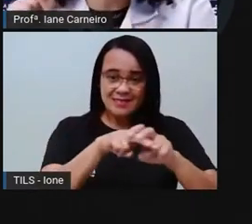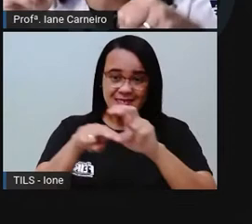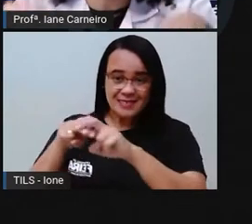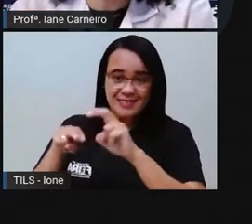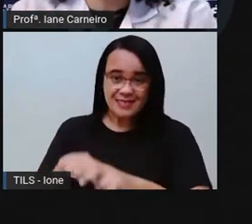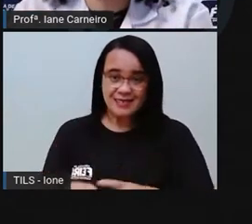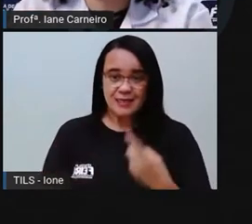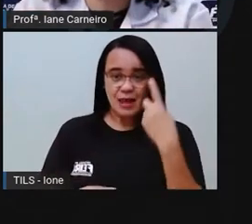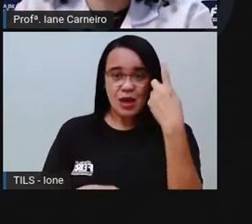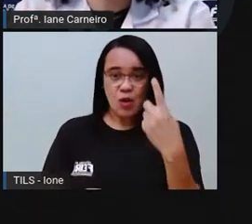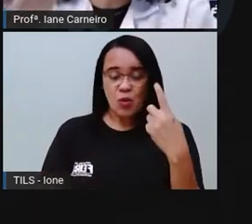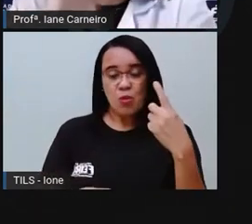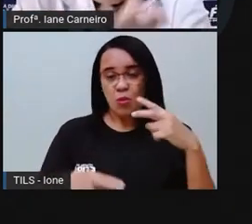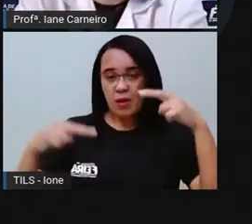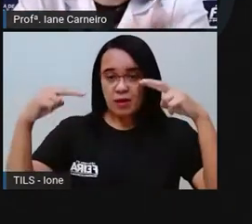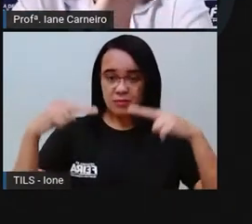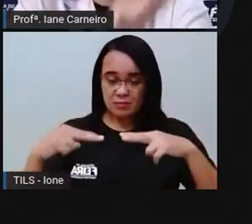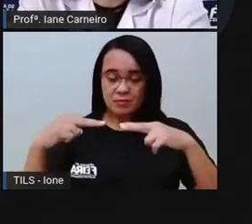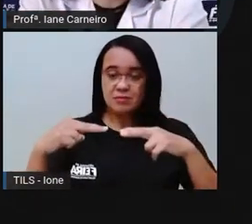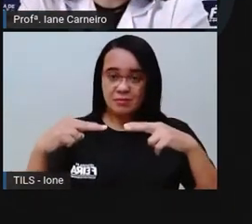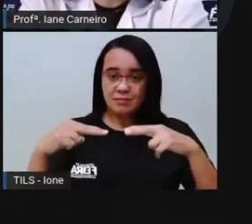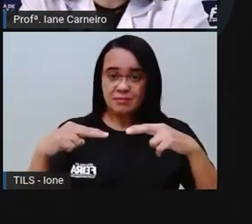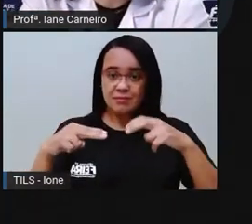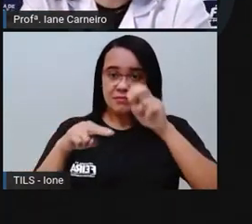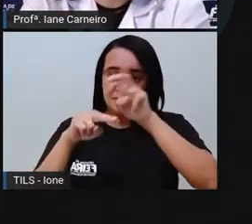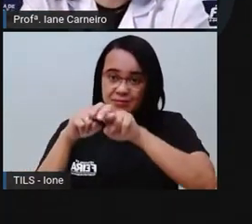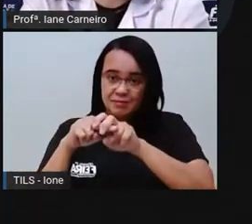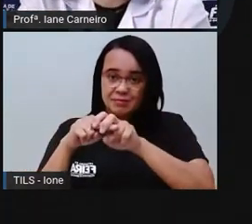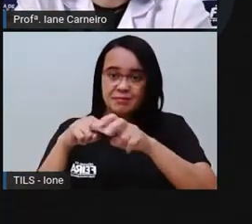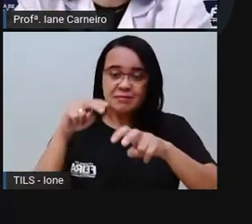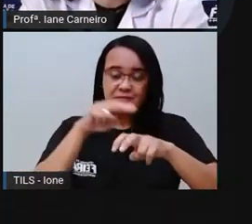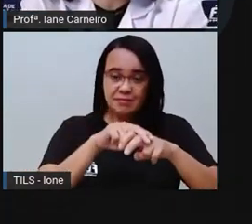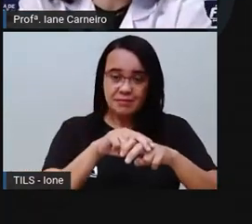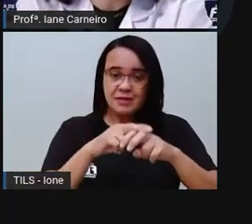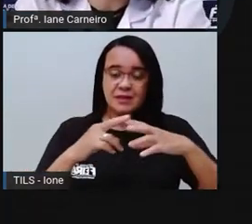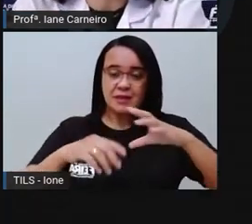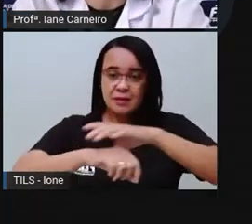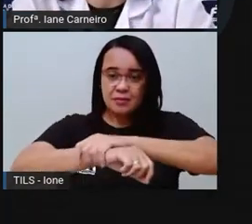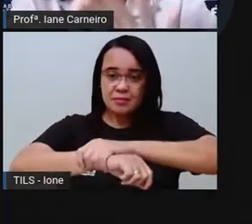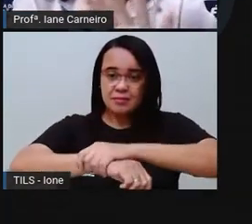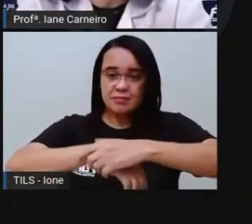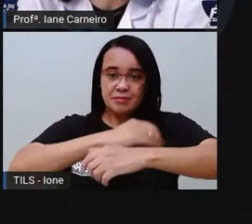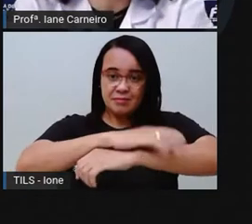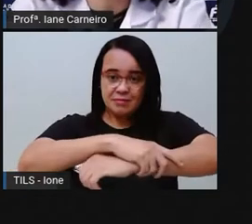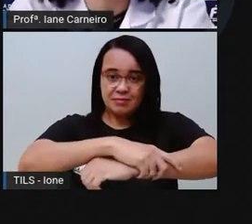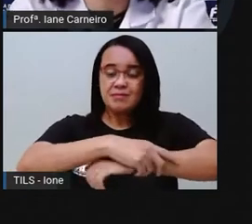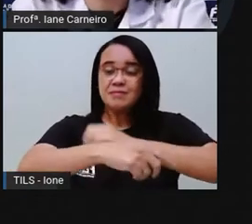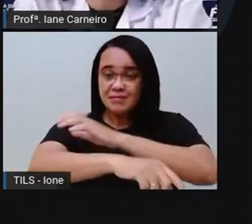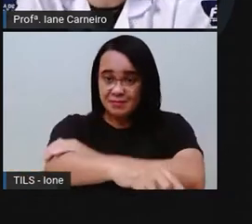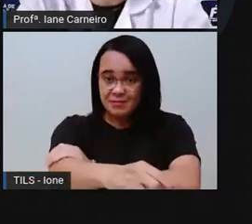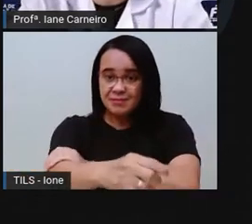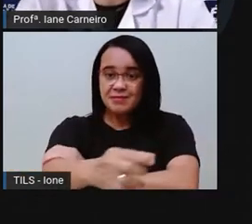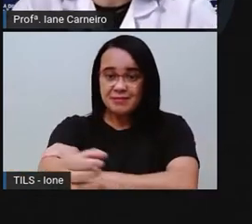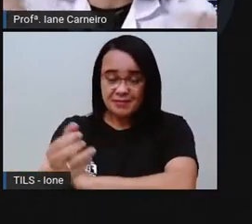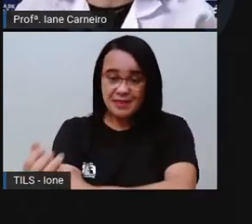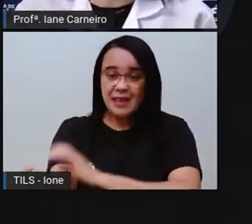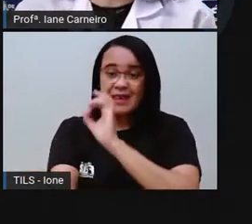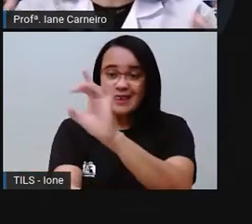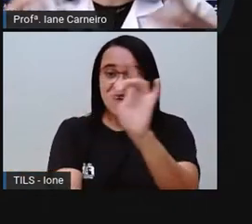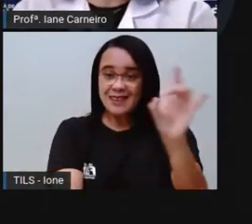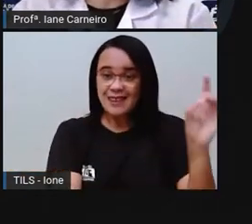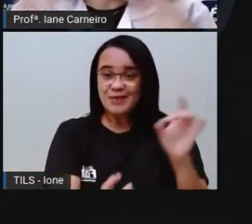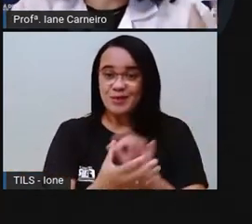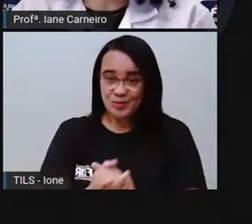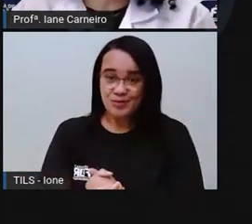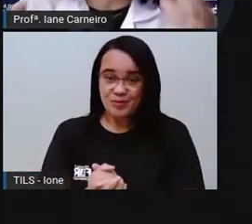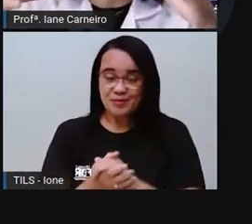Fica uma pessoa de frente para a outra. E aí a gente coloca assim uma mão, né? Você segura na mão do seu colega. Seu colega segura no seu braço, na verdade. E